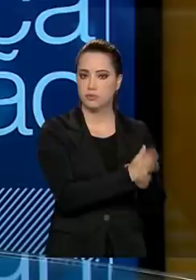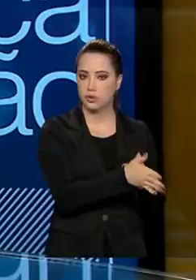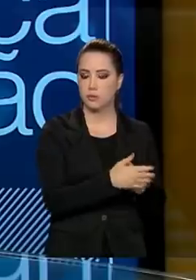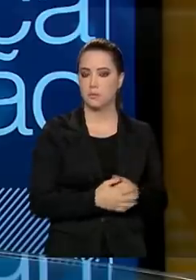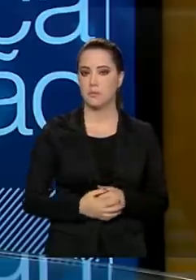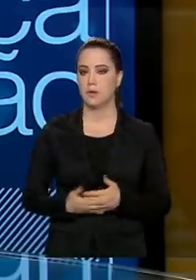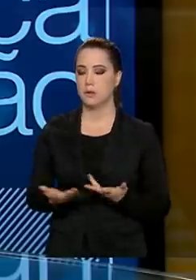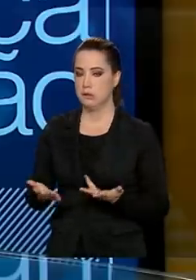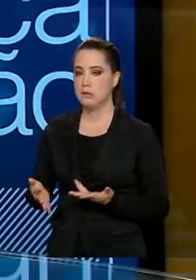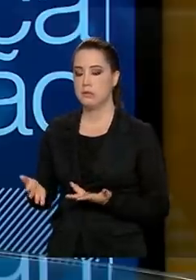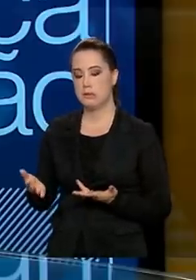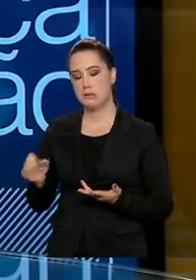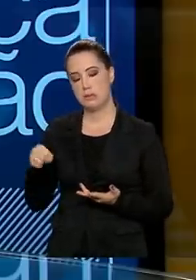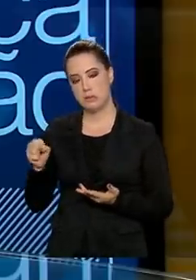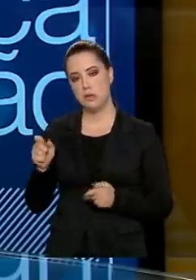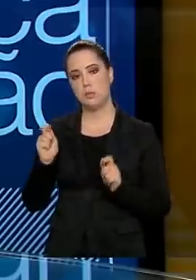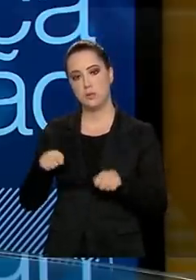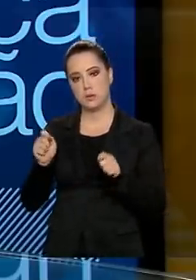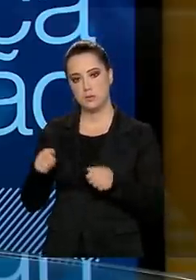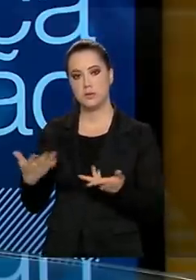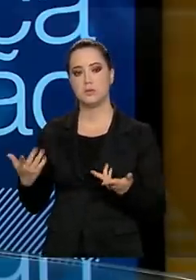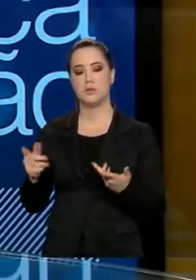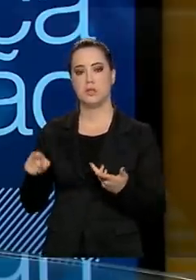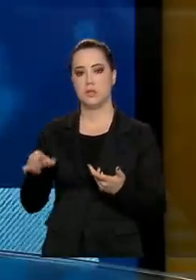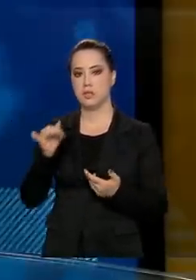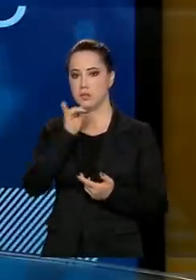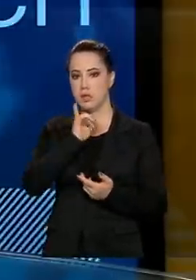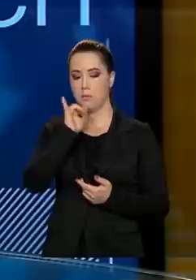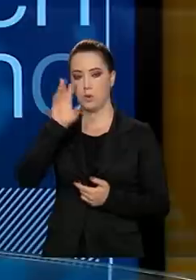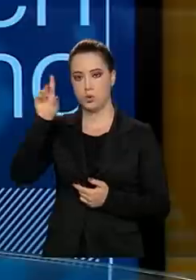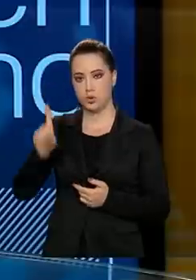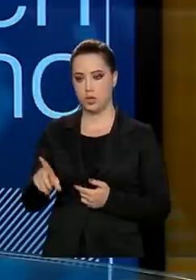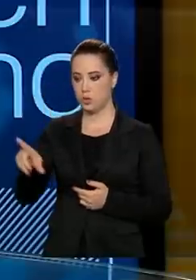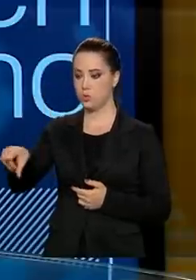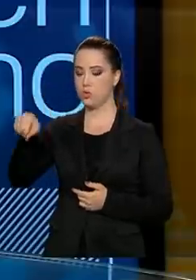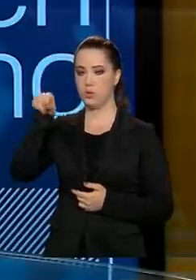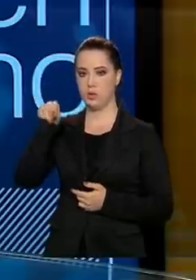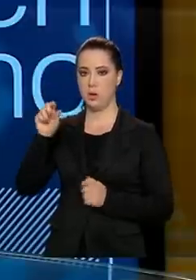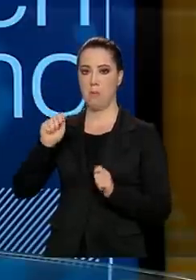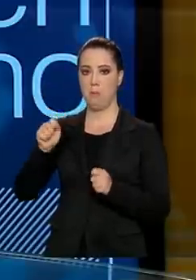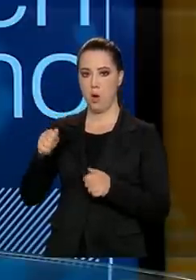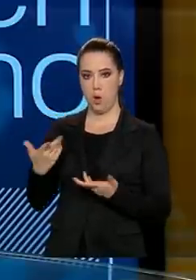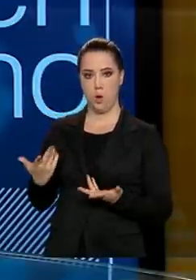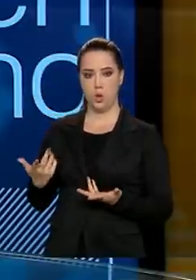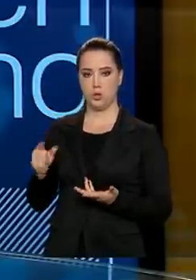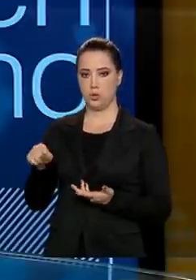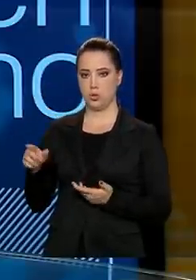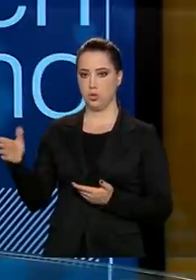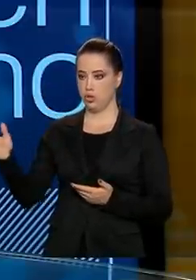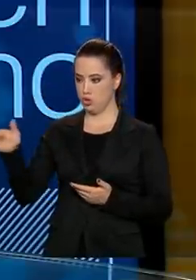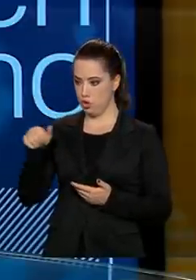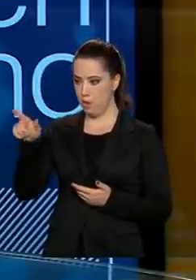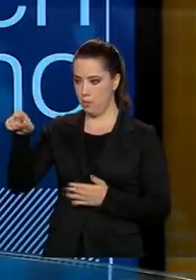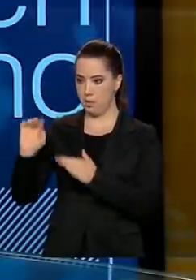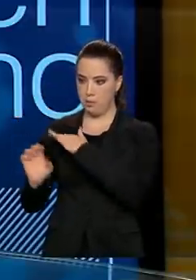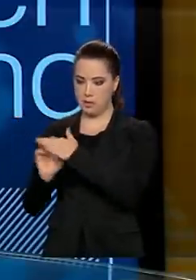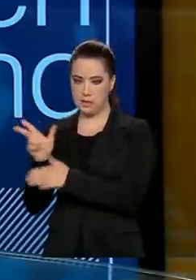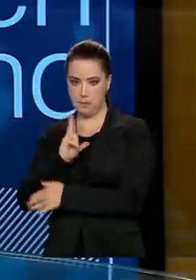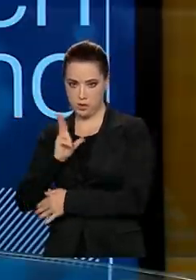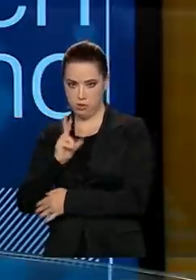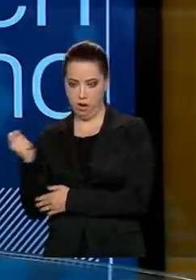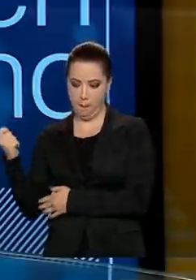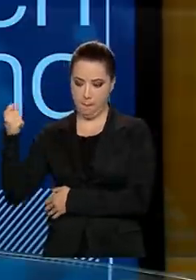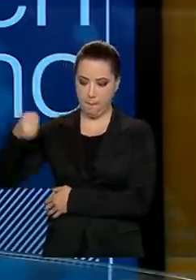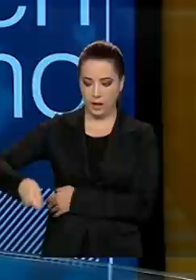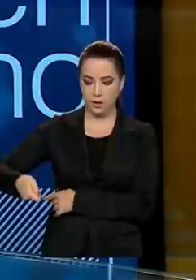ali do Name Rights, ou seja, o direito de nomear, onde você pode trazer um financiador para a universidade e ele poder ter ali